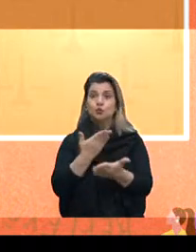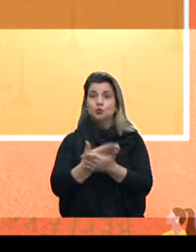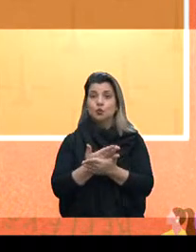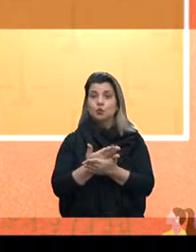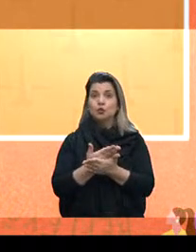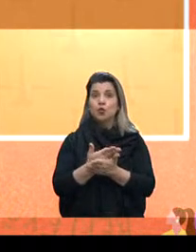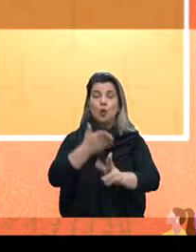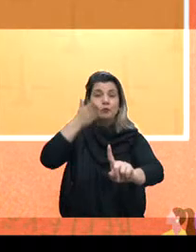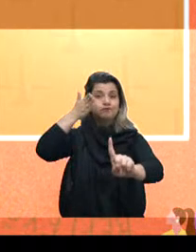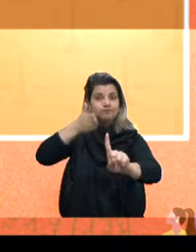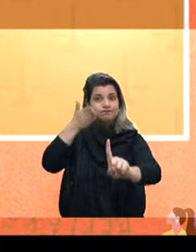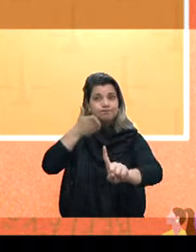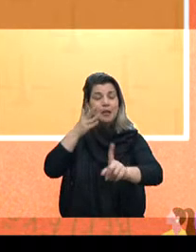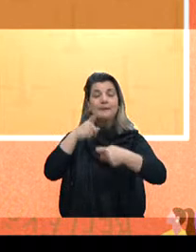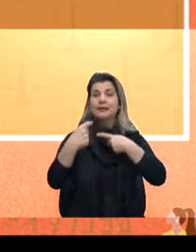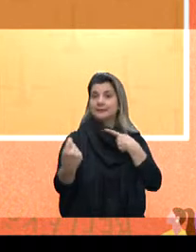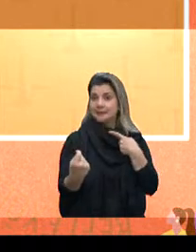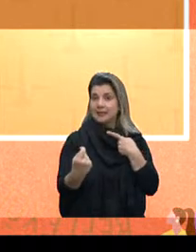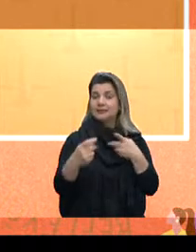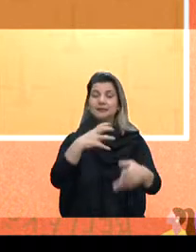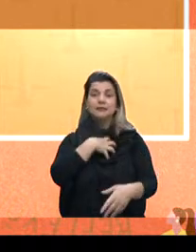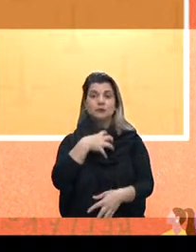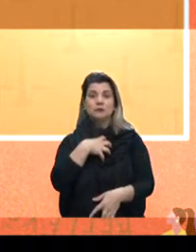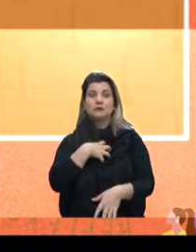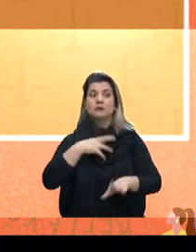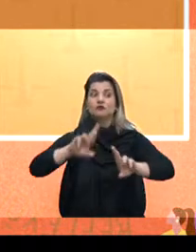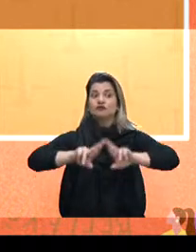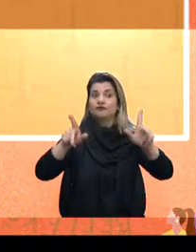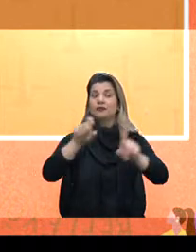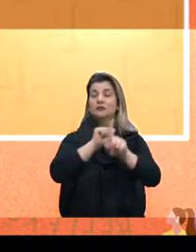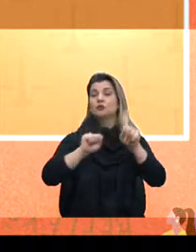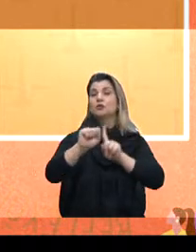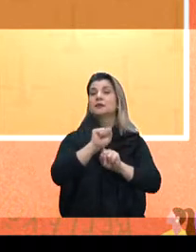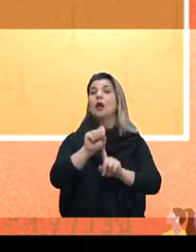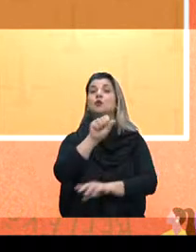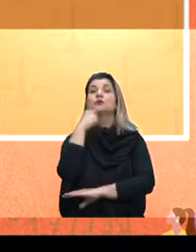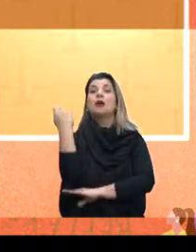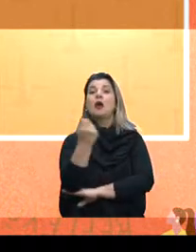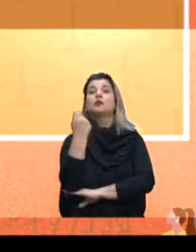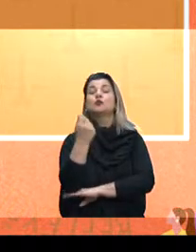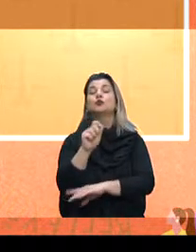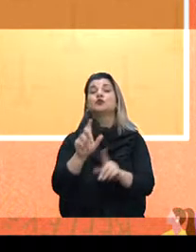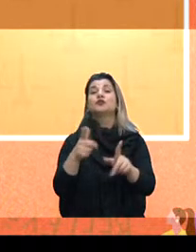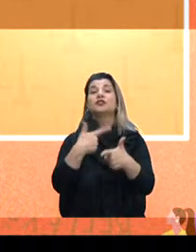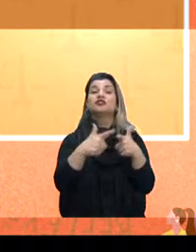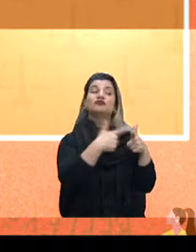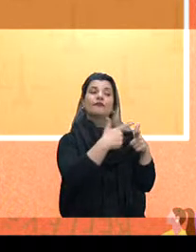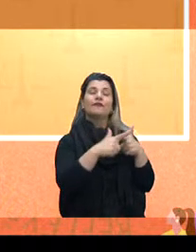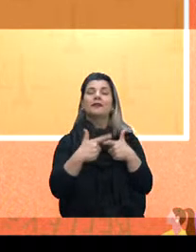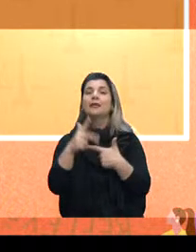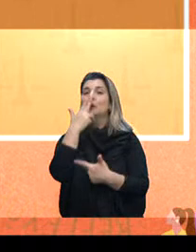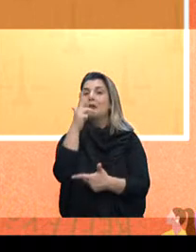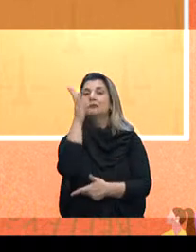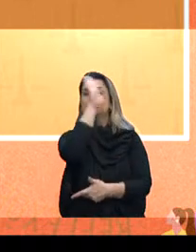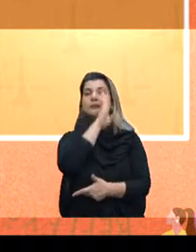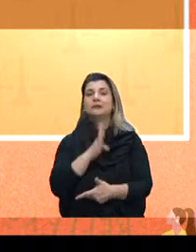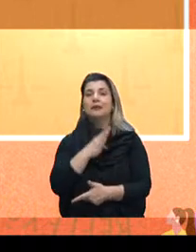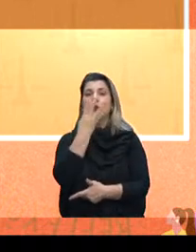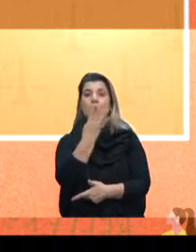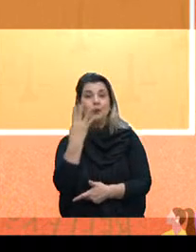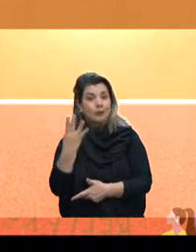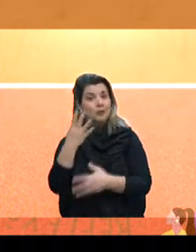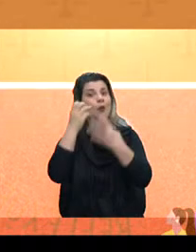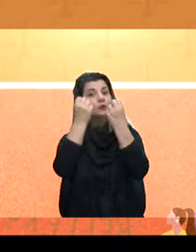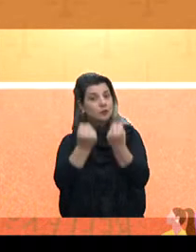indicador para sair da situação de desigualdade social, os gaúchos se dividem, assim como os brasileiros. 44%